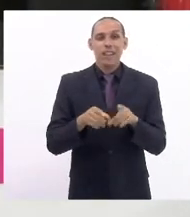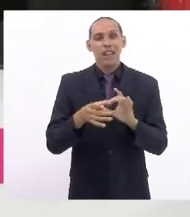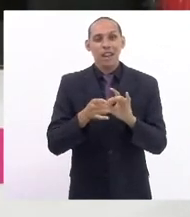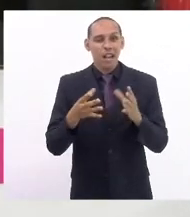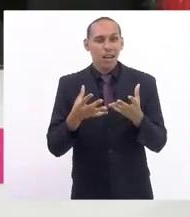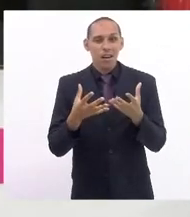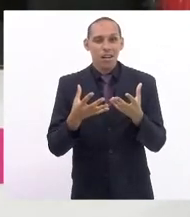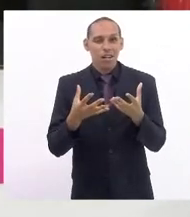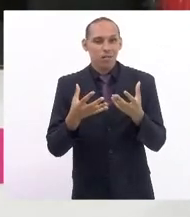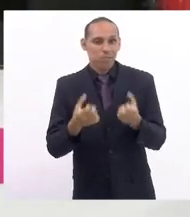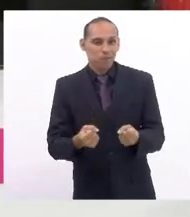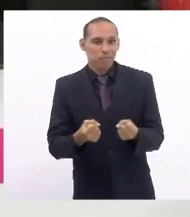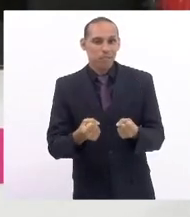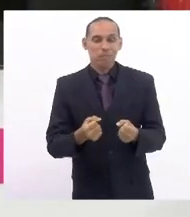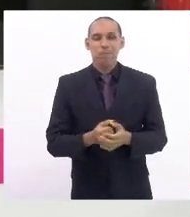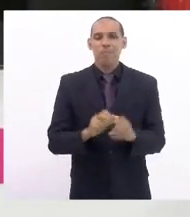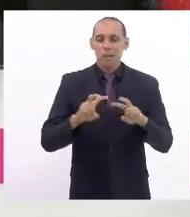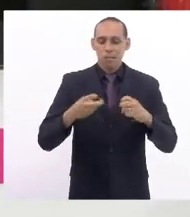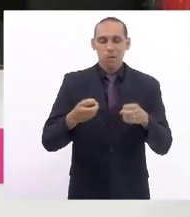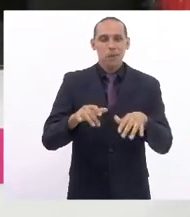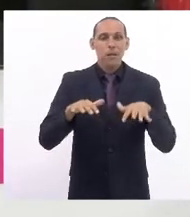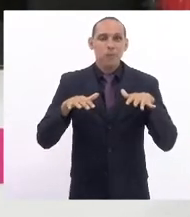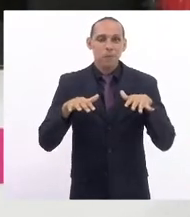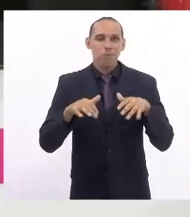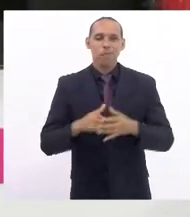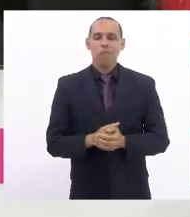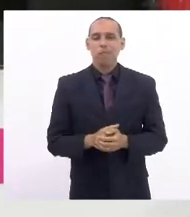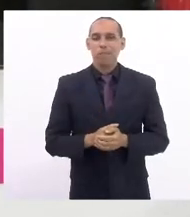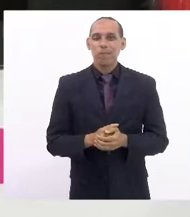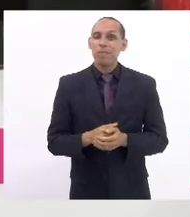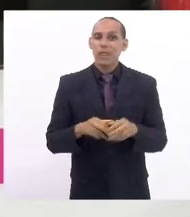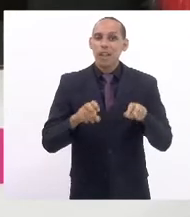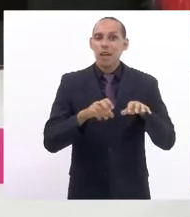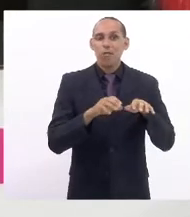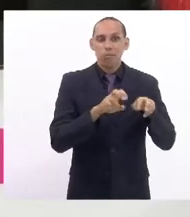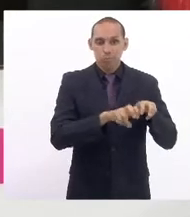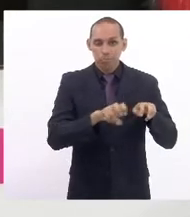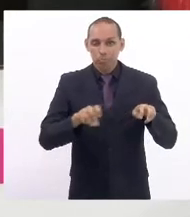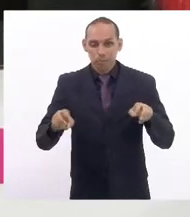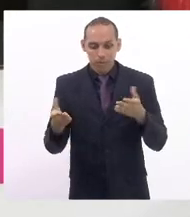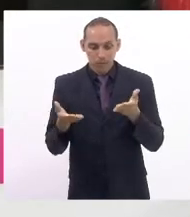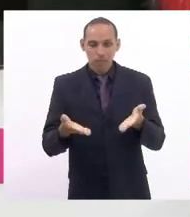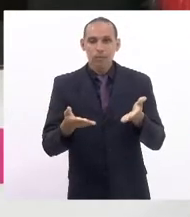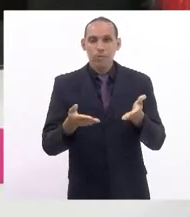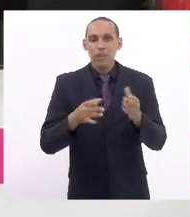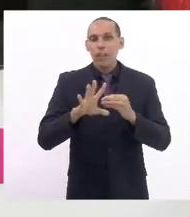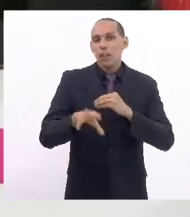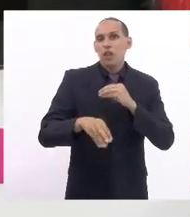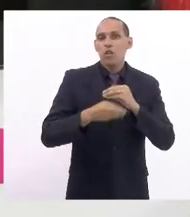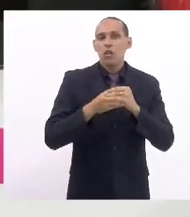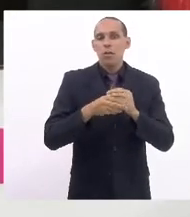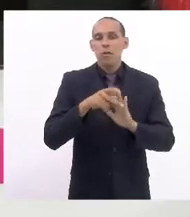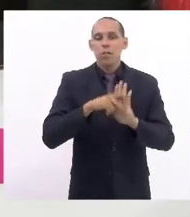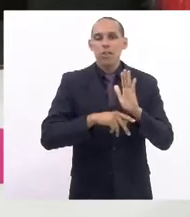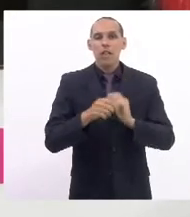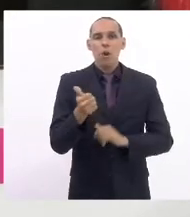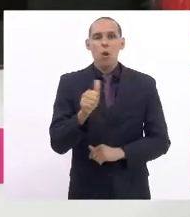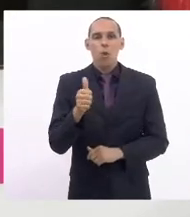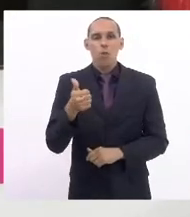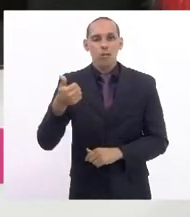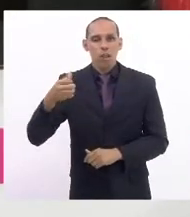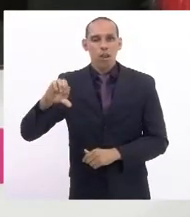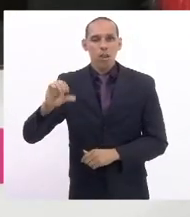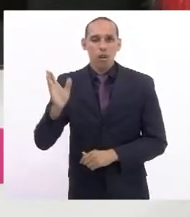do todo o plenário há sobre a mesa requerimento de inclusão da ordem do dia do projeto de lei 11 de 19 de